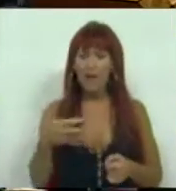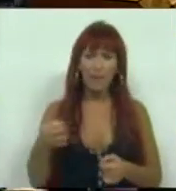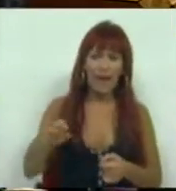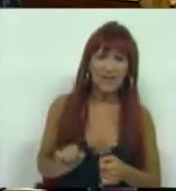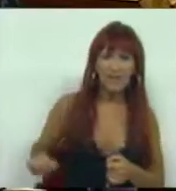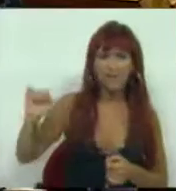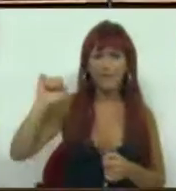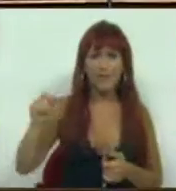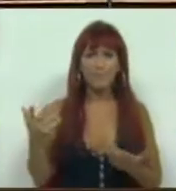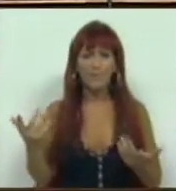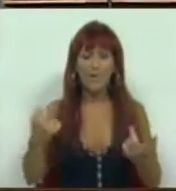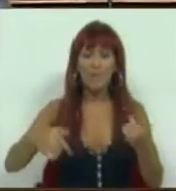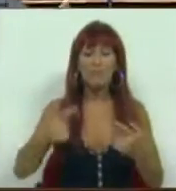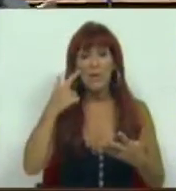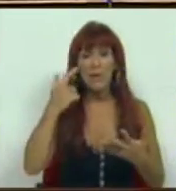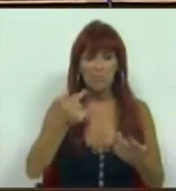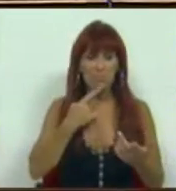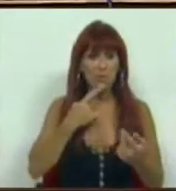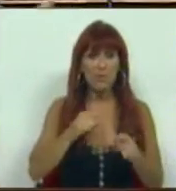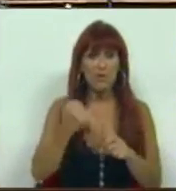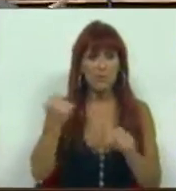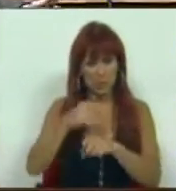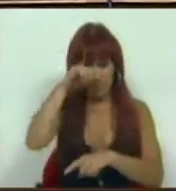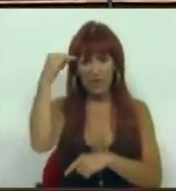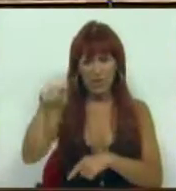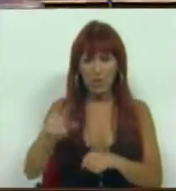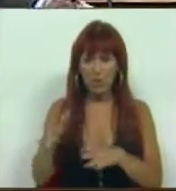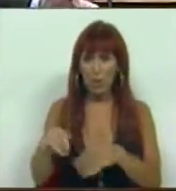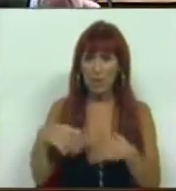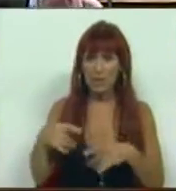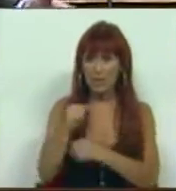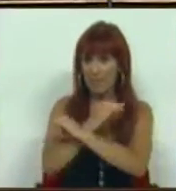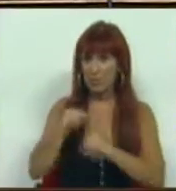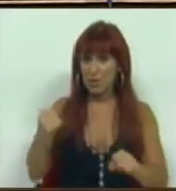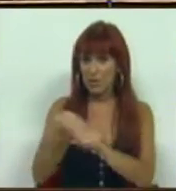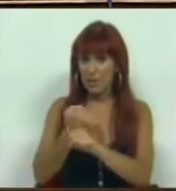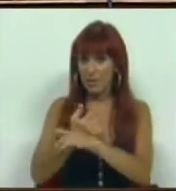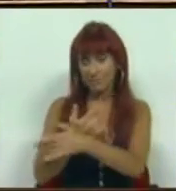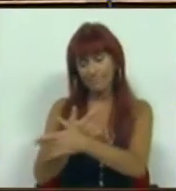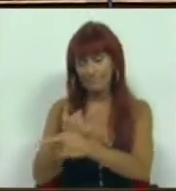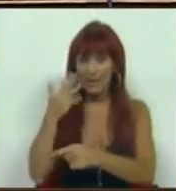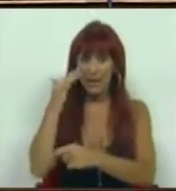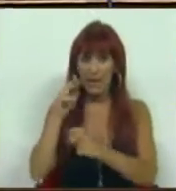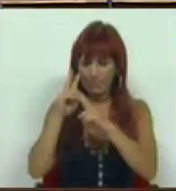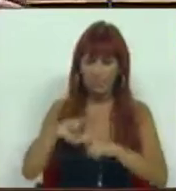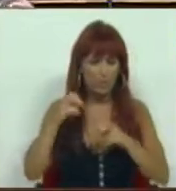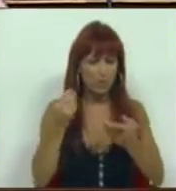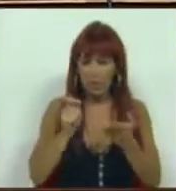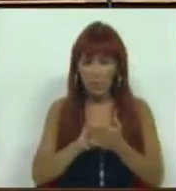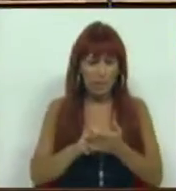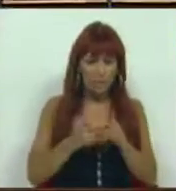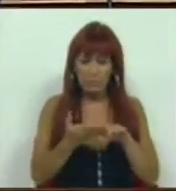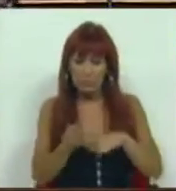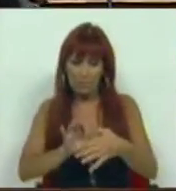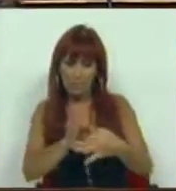do Partido Socialista, nós percebemos que há uma missão difícil, quase uma missão impossível, que é tentar encontrar pontos de